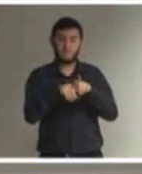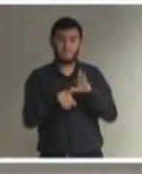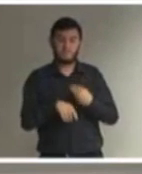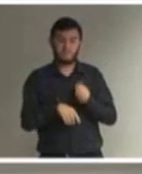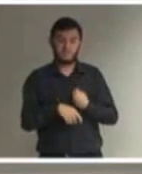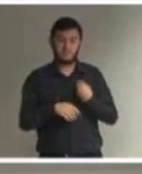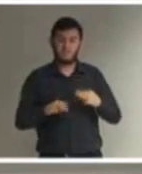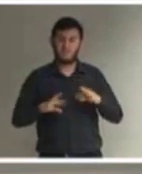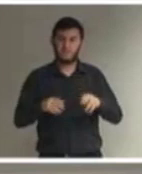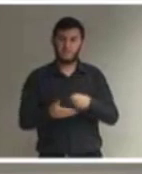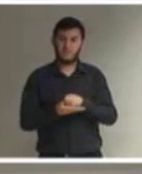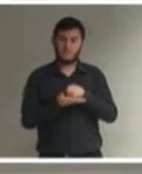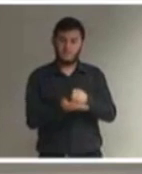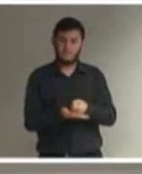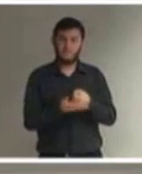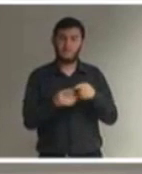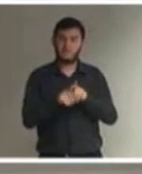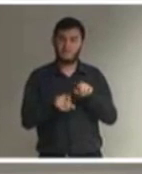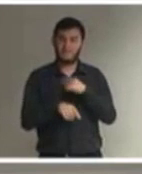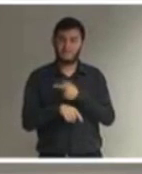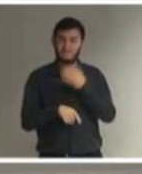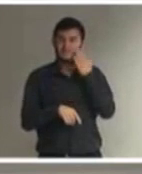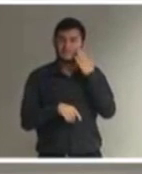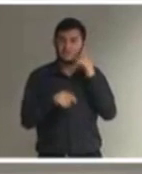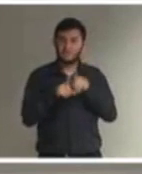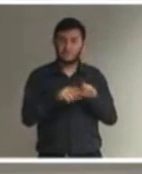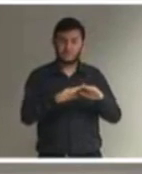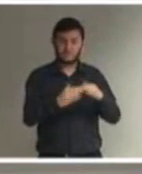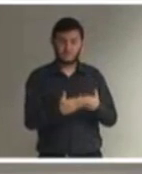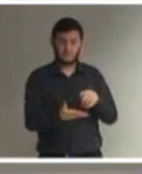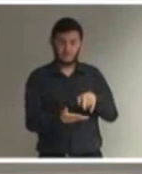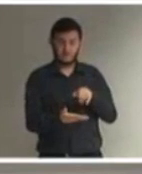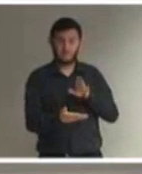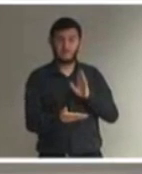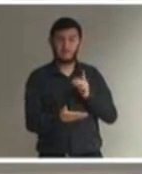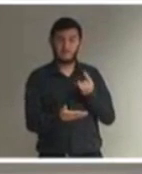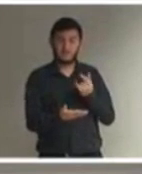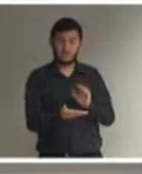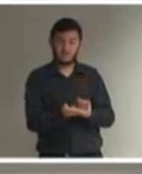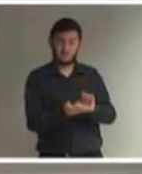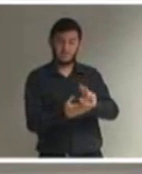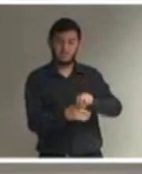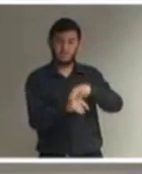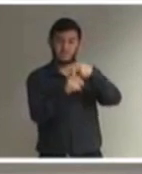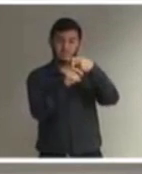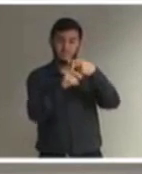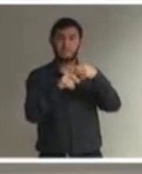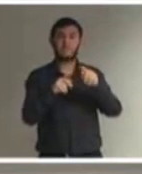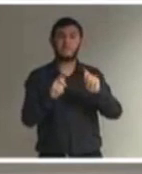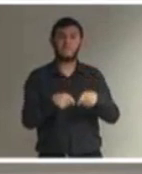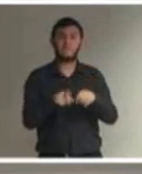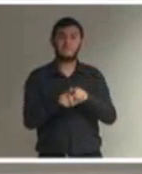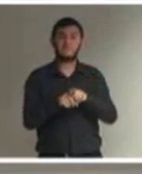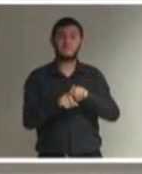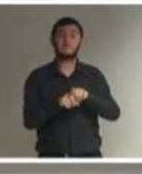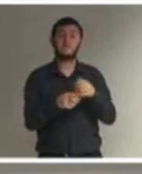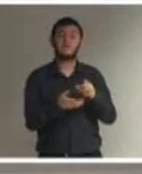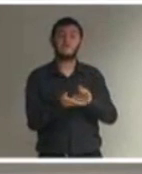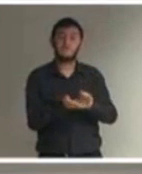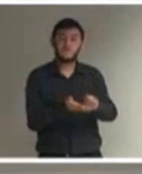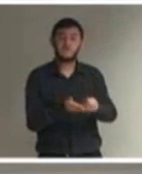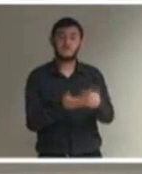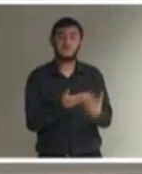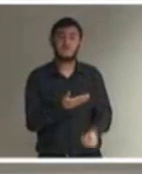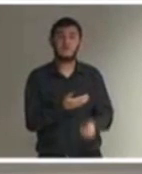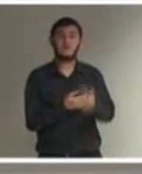os apoios, essa escola recebe esse per capita em dobro. ela pode receber, então, até 2.4 por